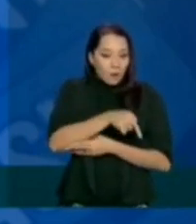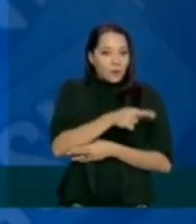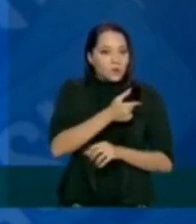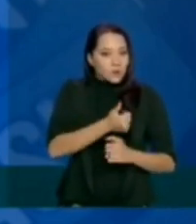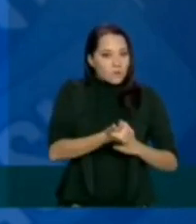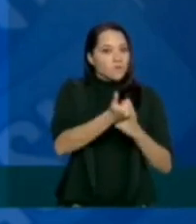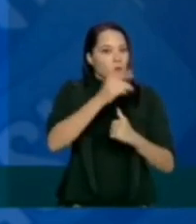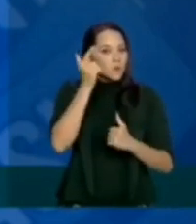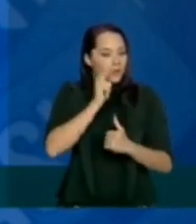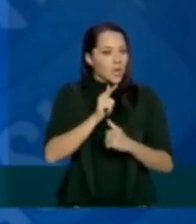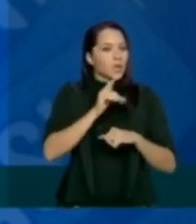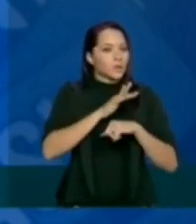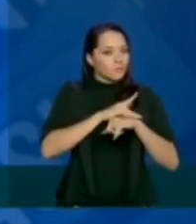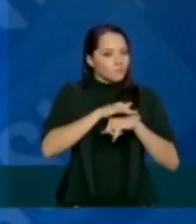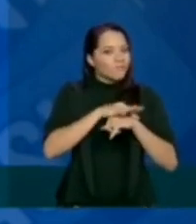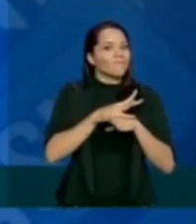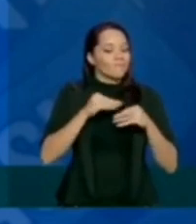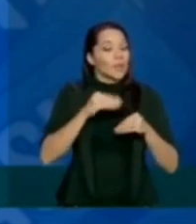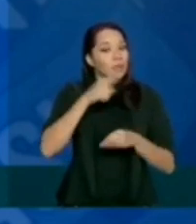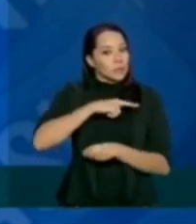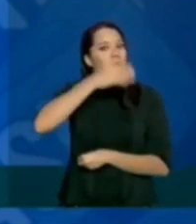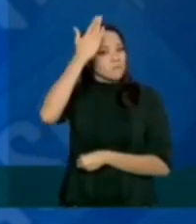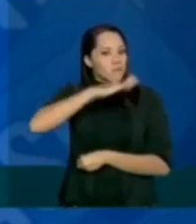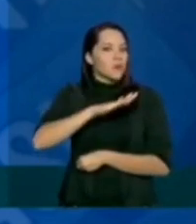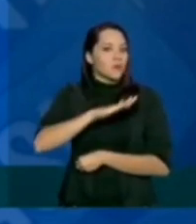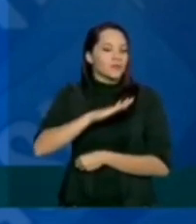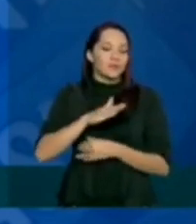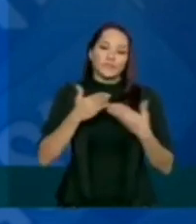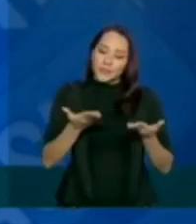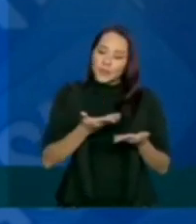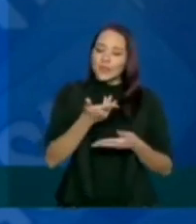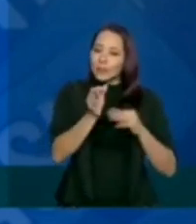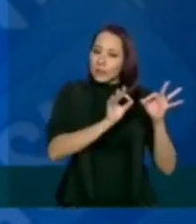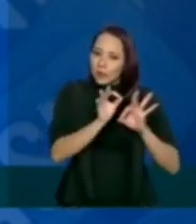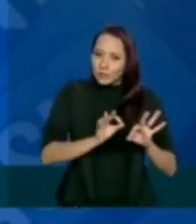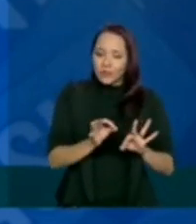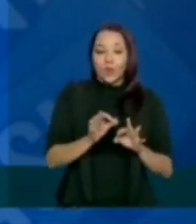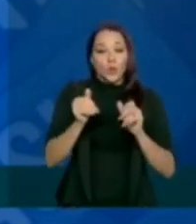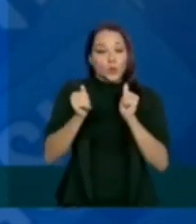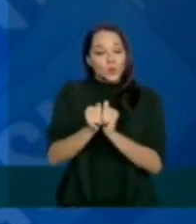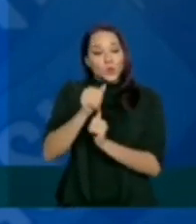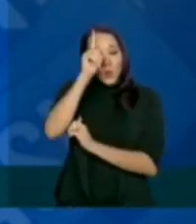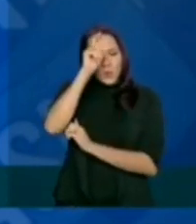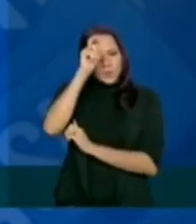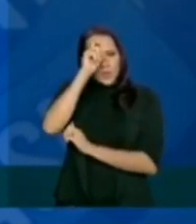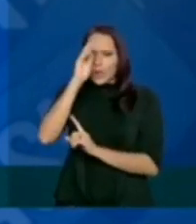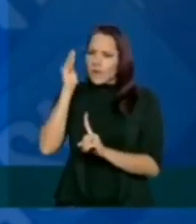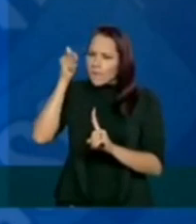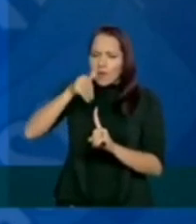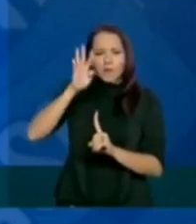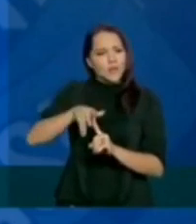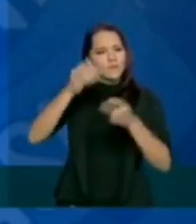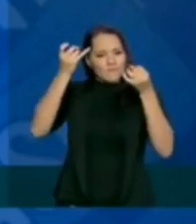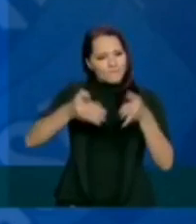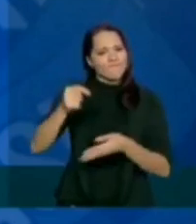vai possibilitar a cura, há evidências e por isso se está trabalhando nesse sentido. Junto com hospitais de referência, como já foi